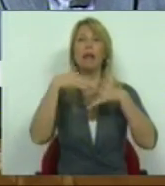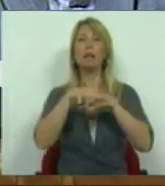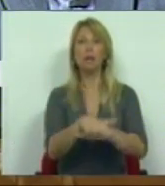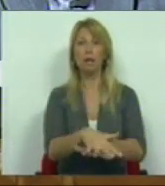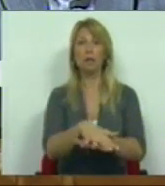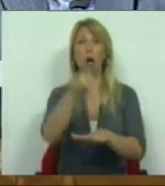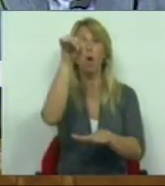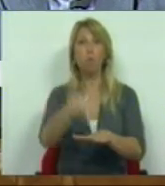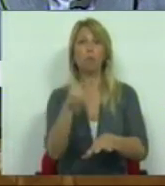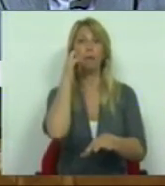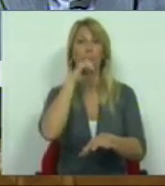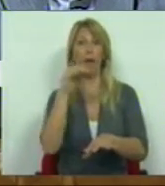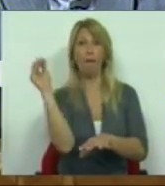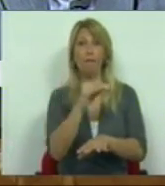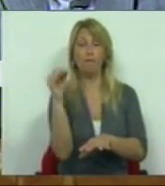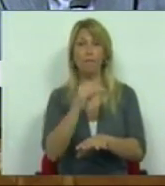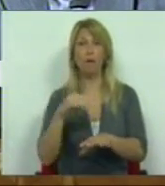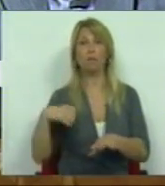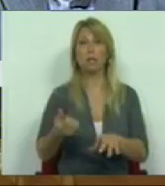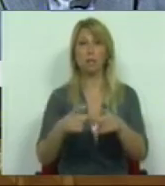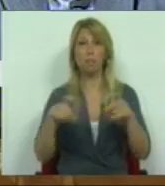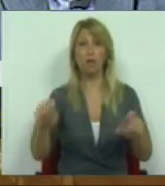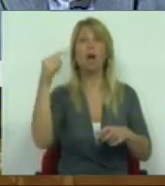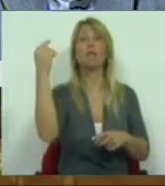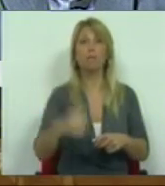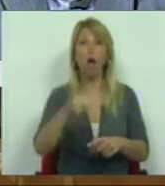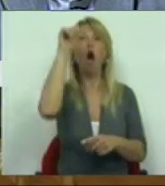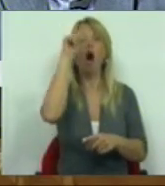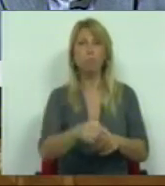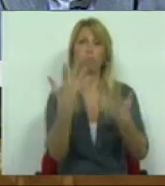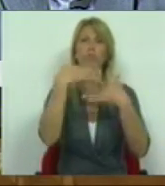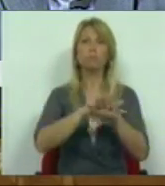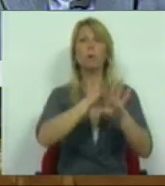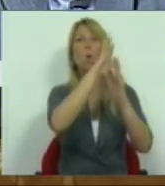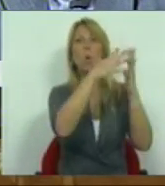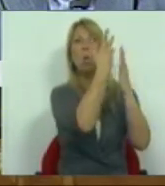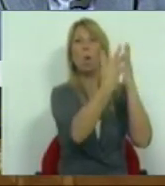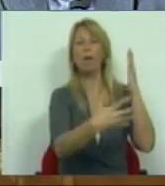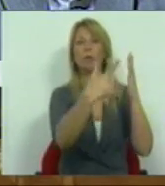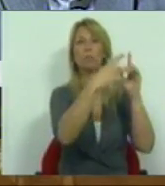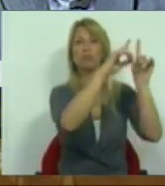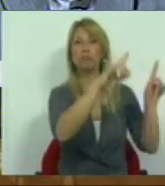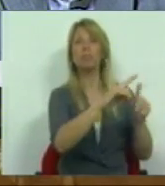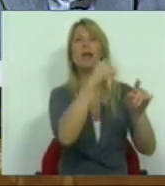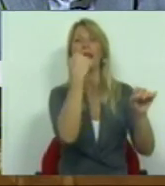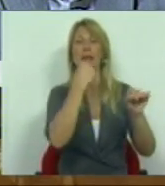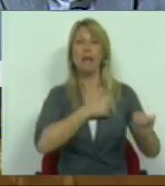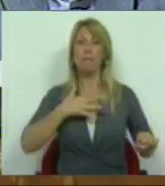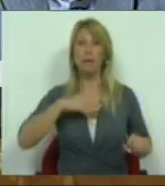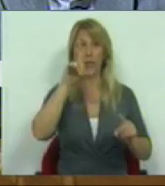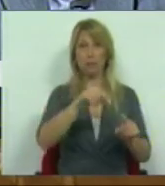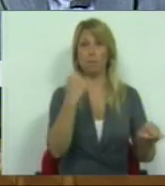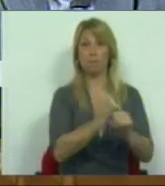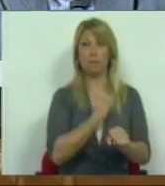dos falsos recibos verdes nos quadros das empresas e serviços, porque este projeto se